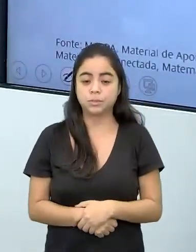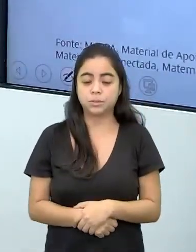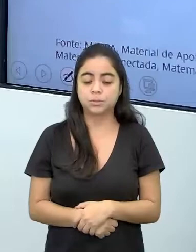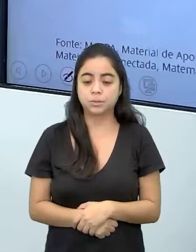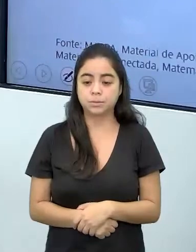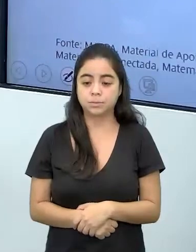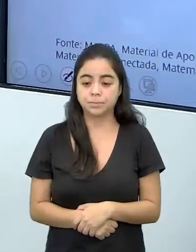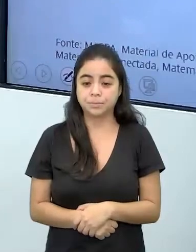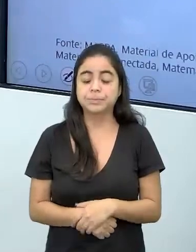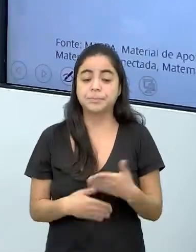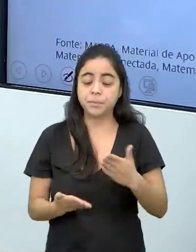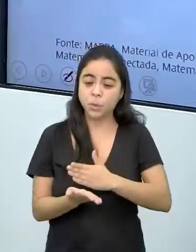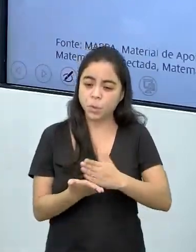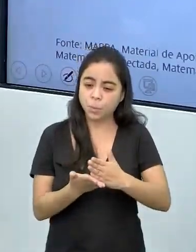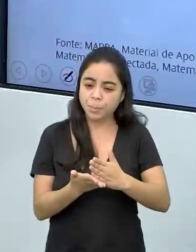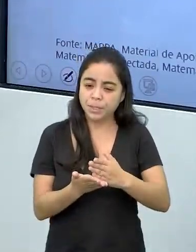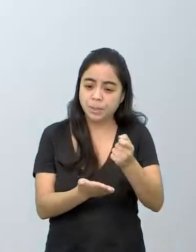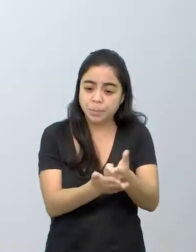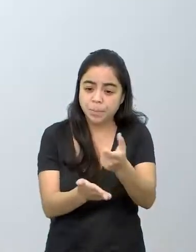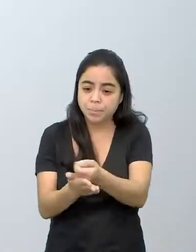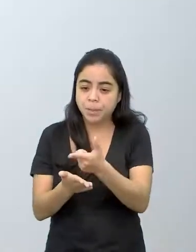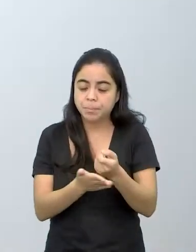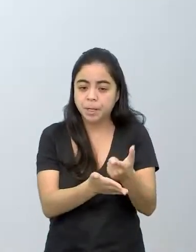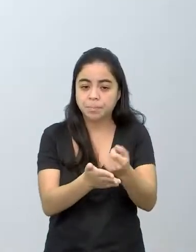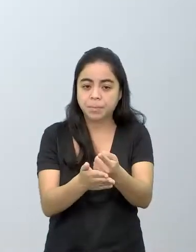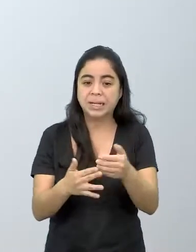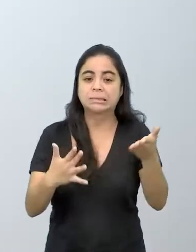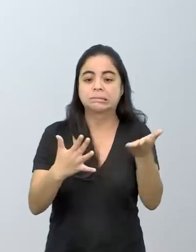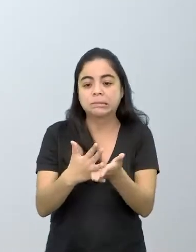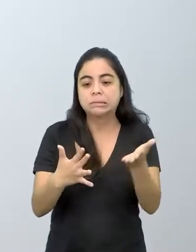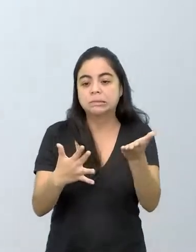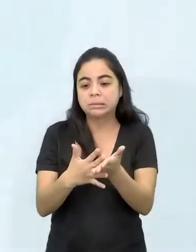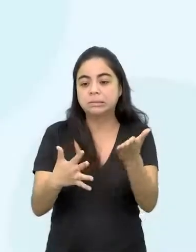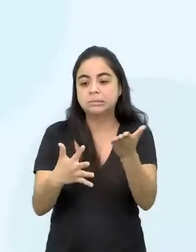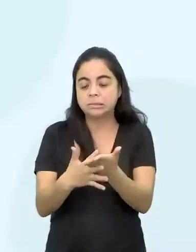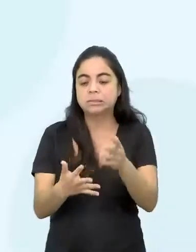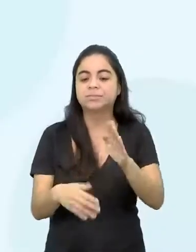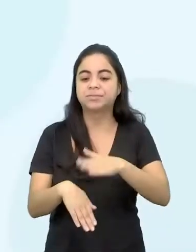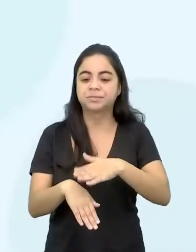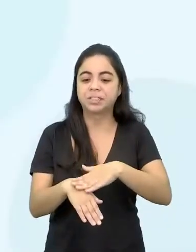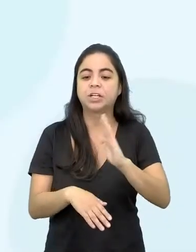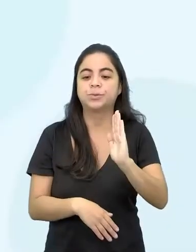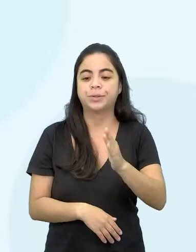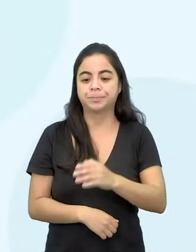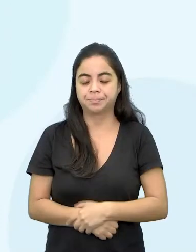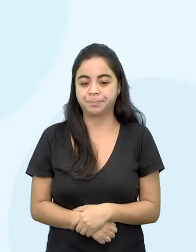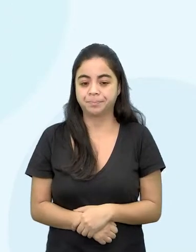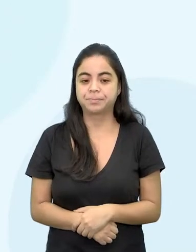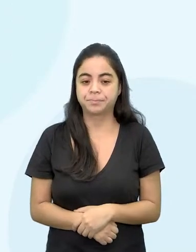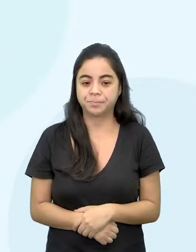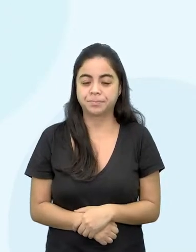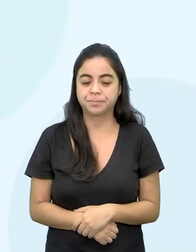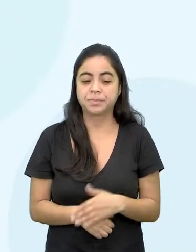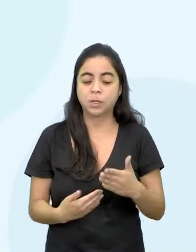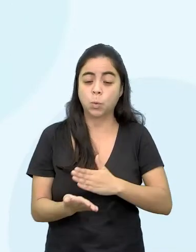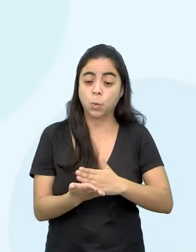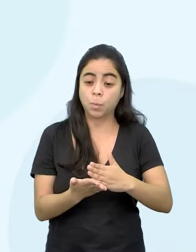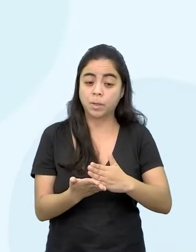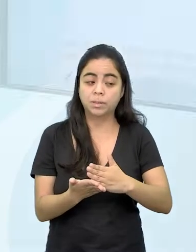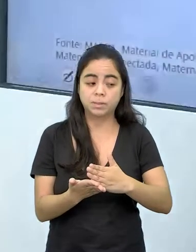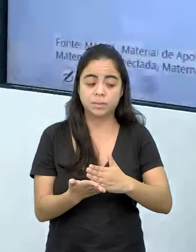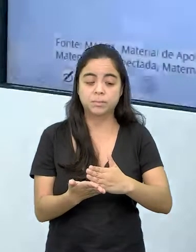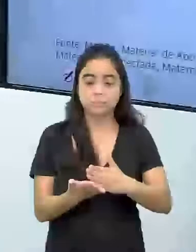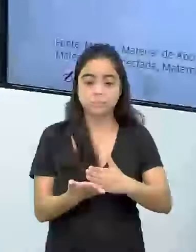contar esses gastos previstos nas parcelas realizadas. Vamos então para a mão na massa, preparem aí